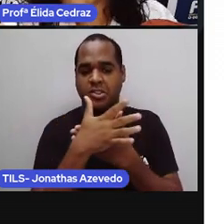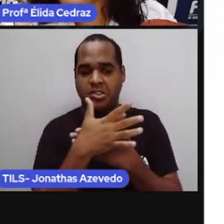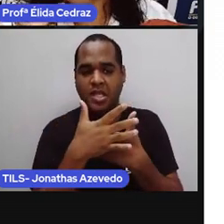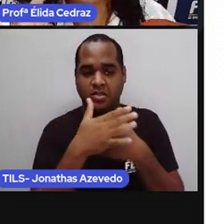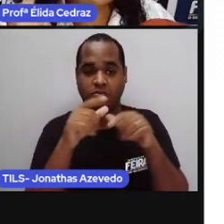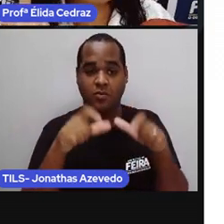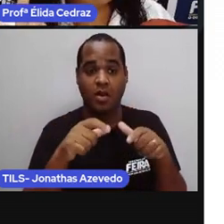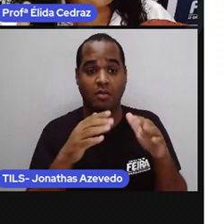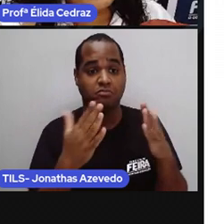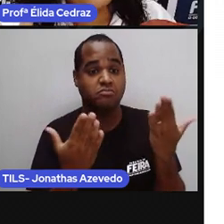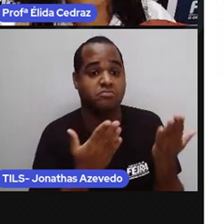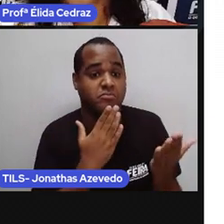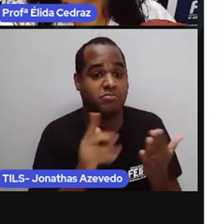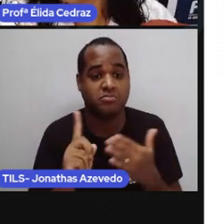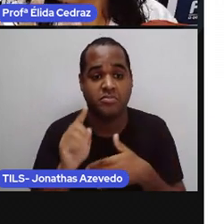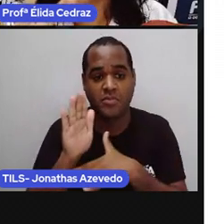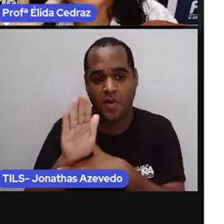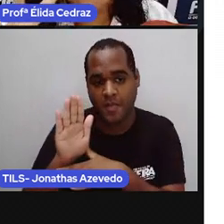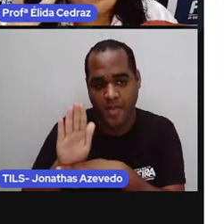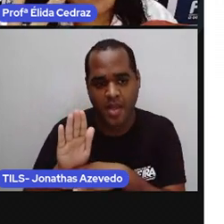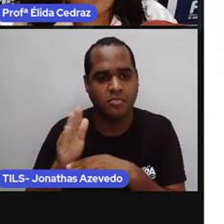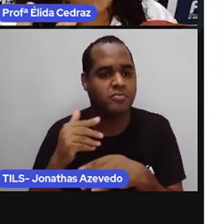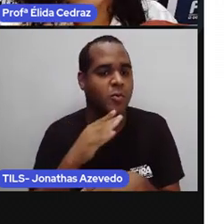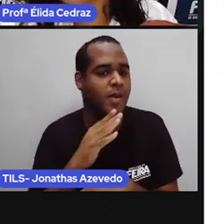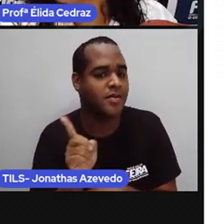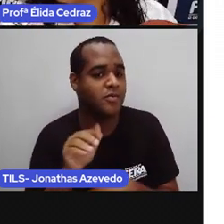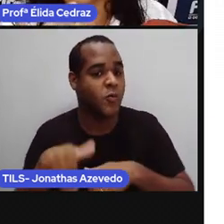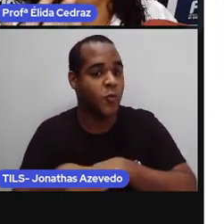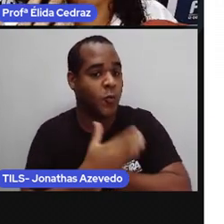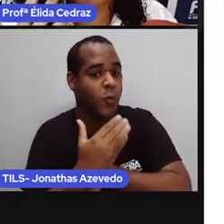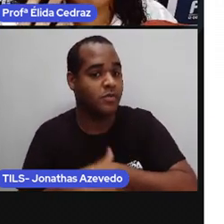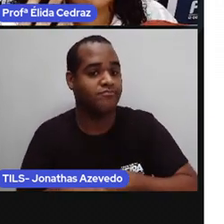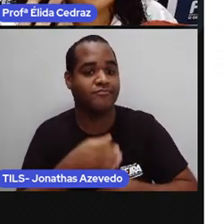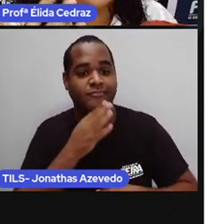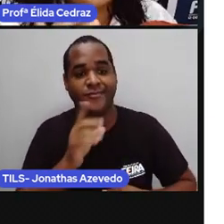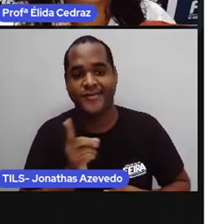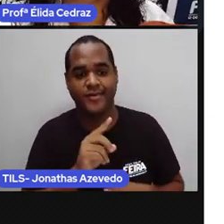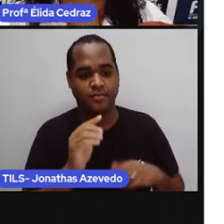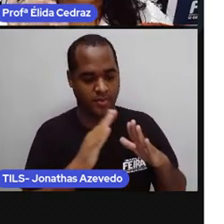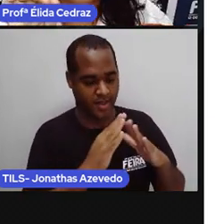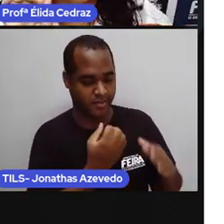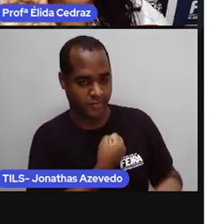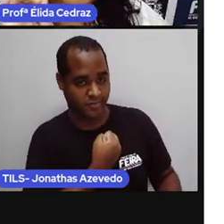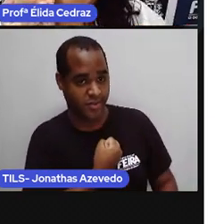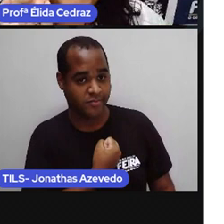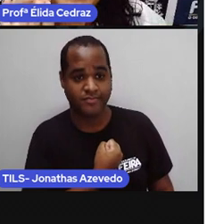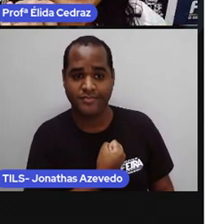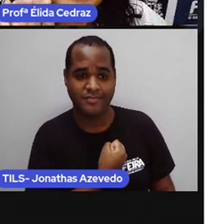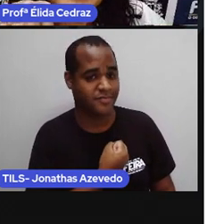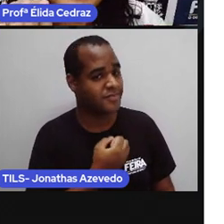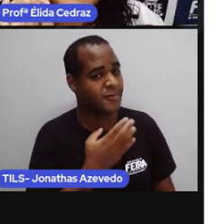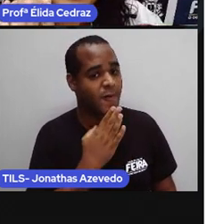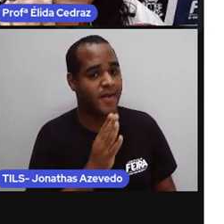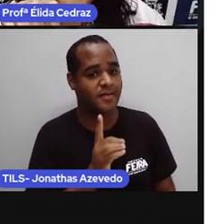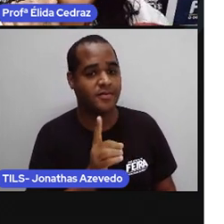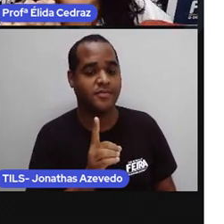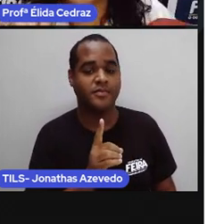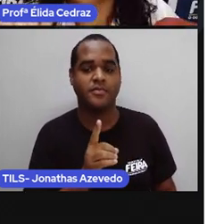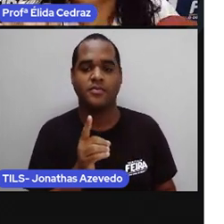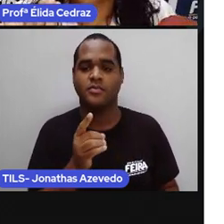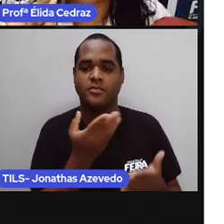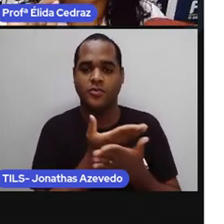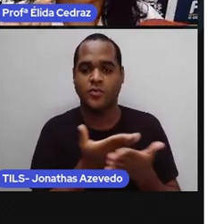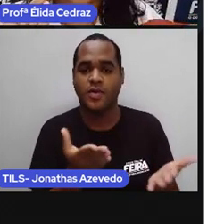mora, não sabem o bairro, não sabem a rua, não sabem o número da casa, a gente precisa ter o